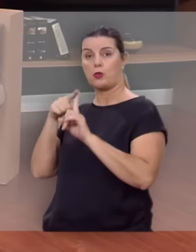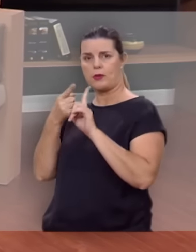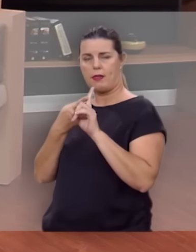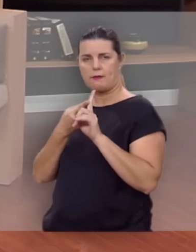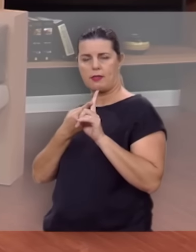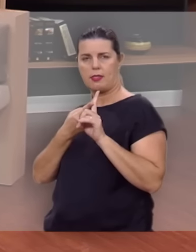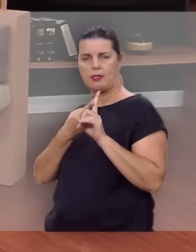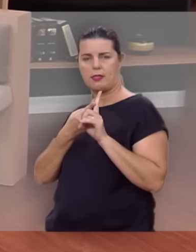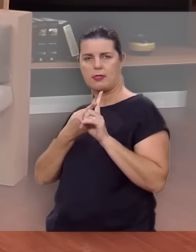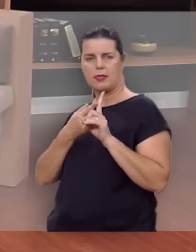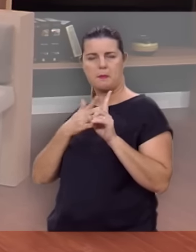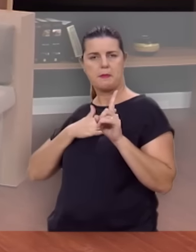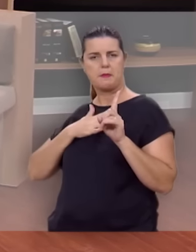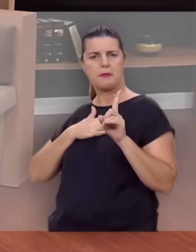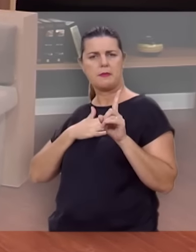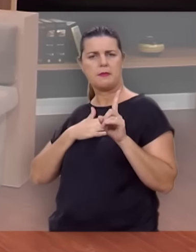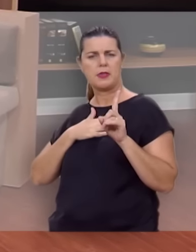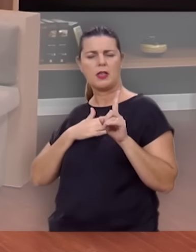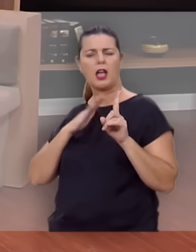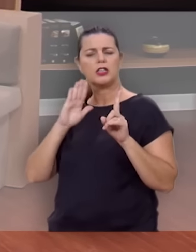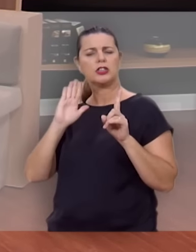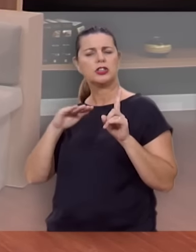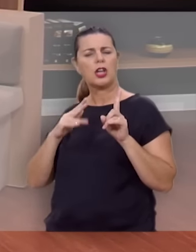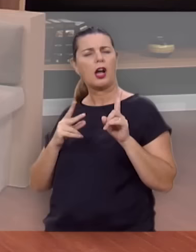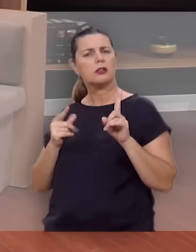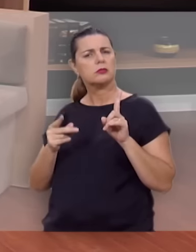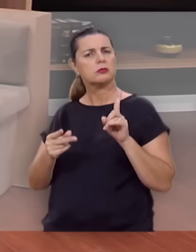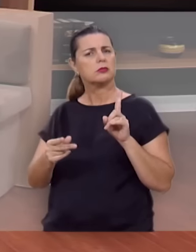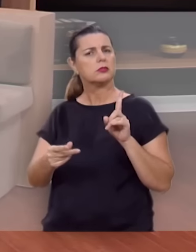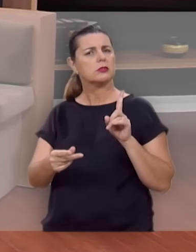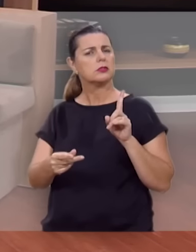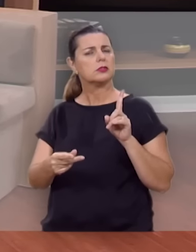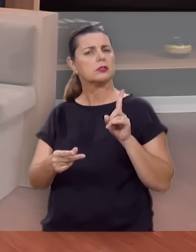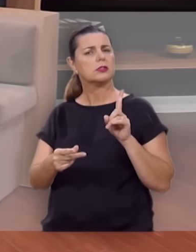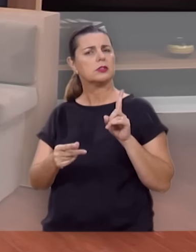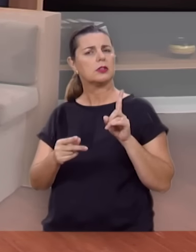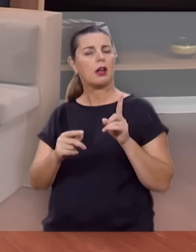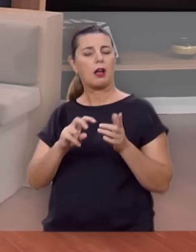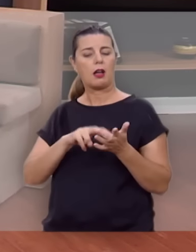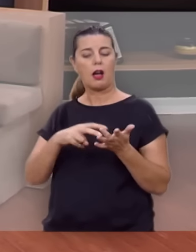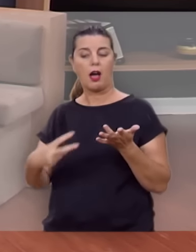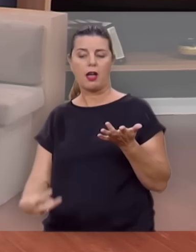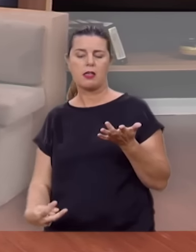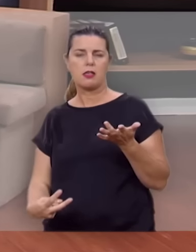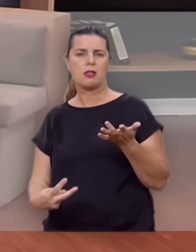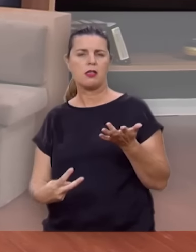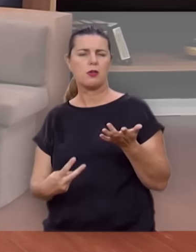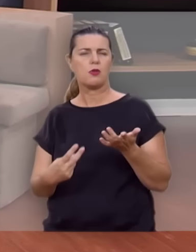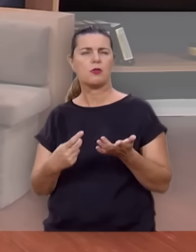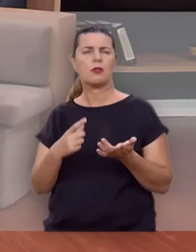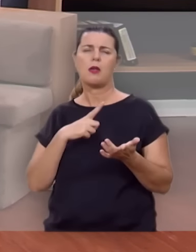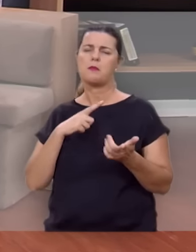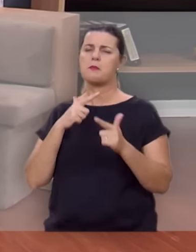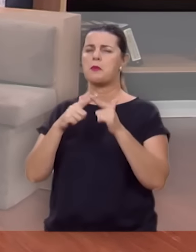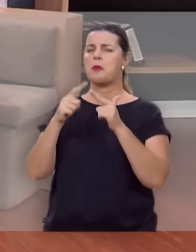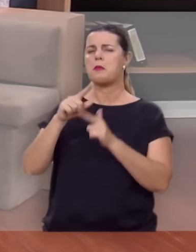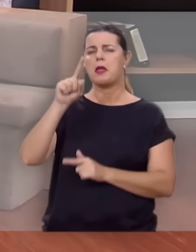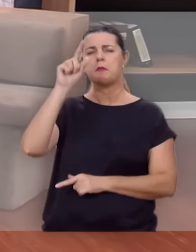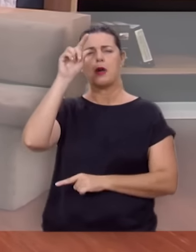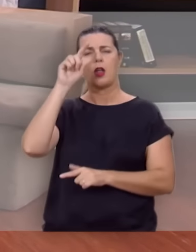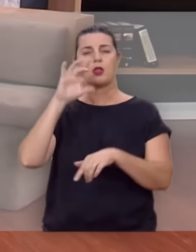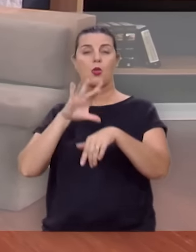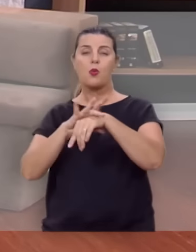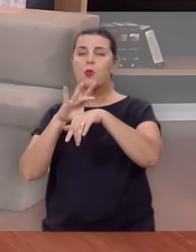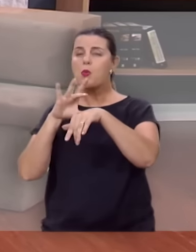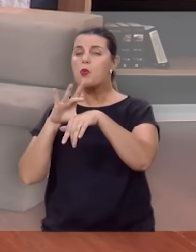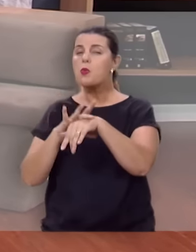Quando ela estava grávida, já no estado adiantado de gravidez, ela caiu gravemente enferma.